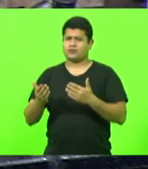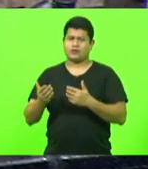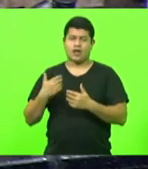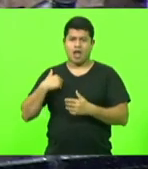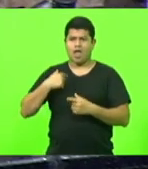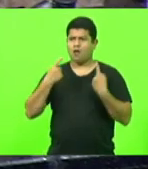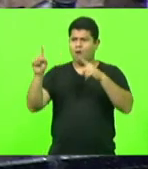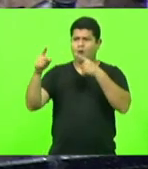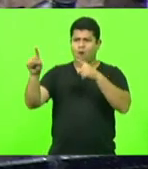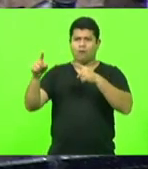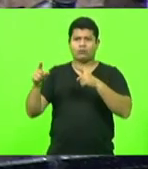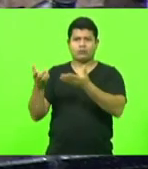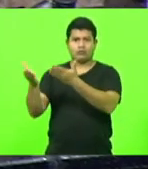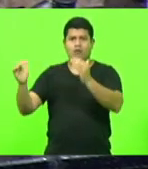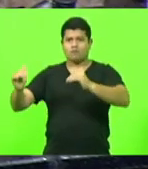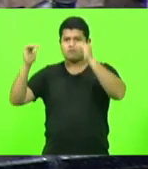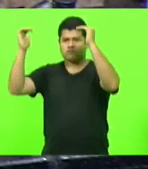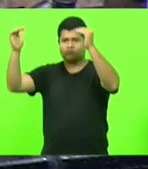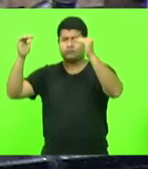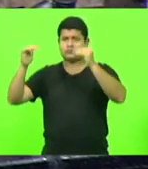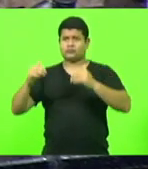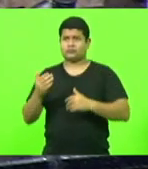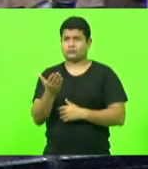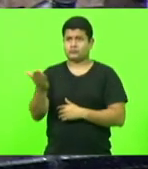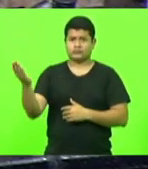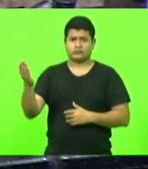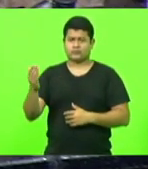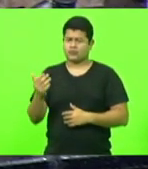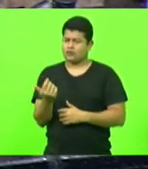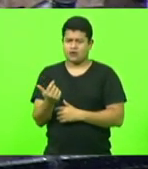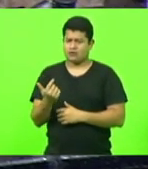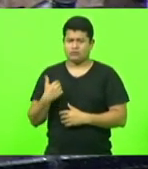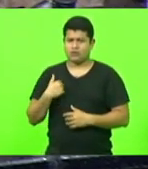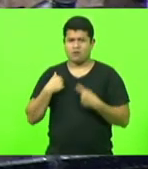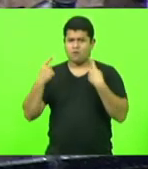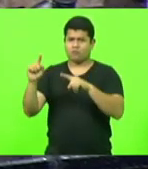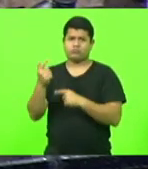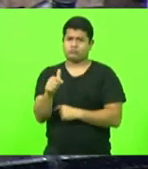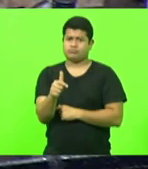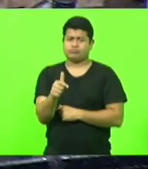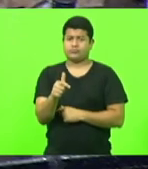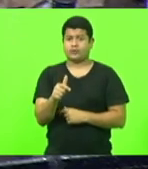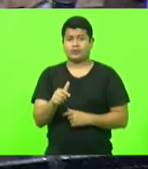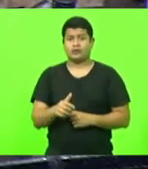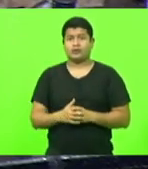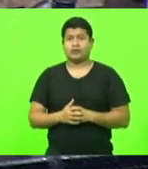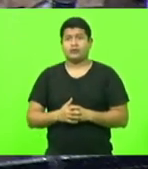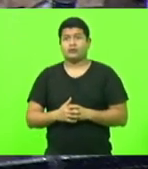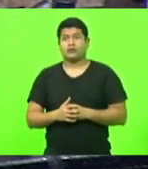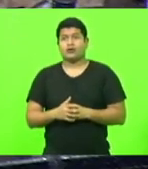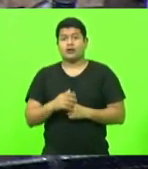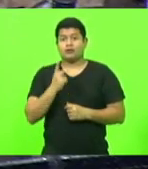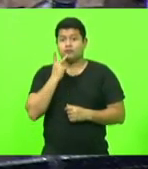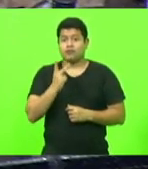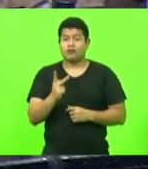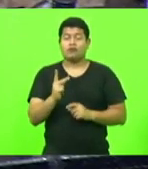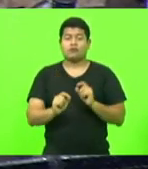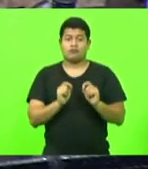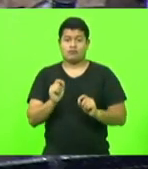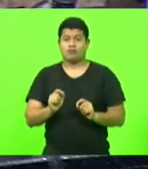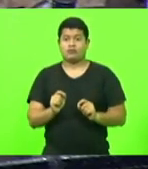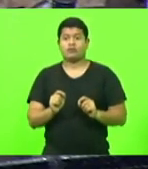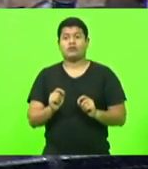escalão que tem sua finalidade, sua função, tem os seus méritos, não é questão. Estamos falando de